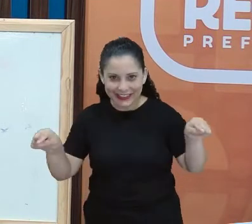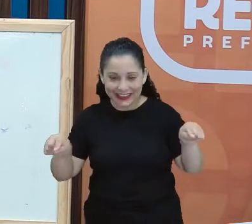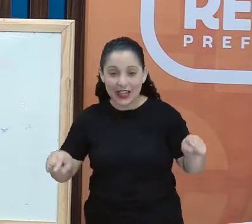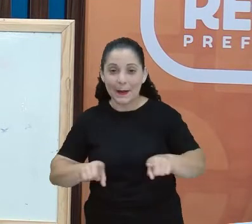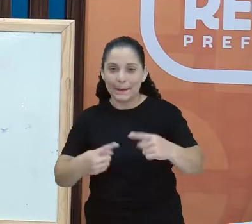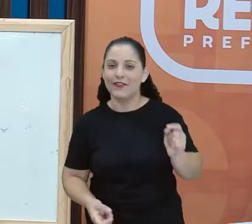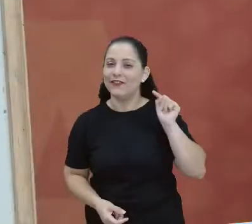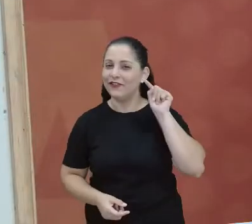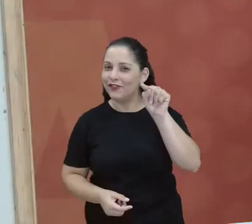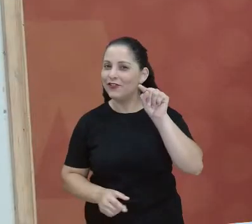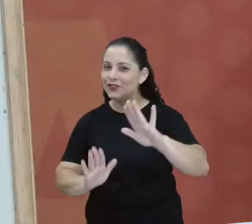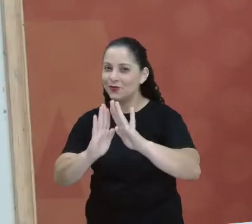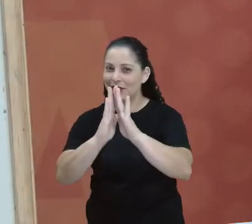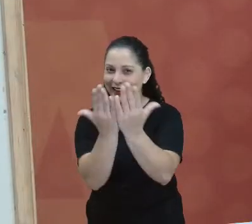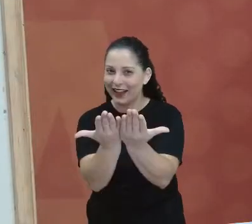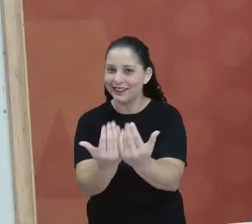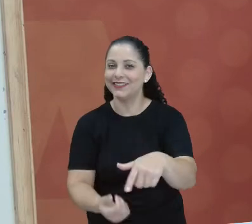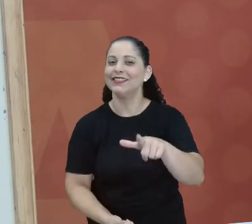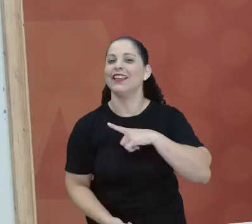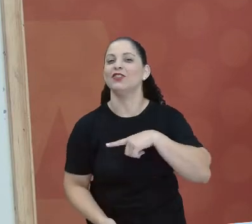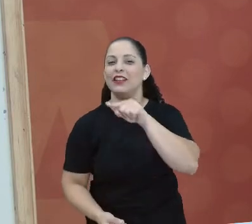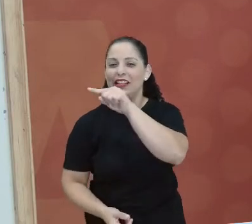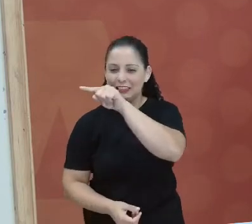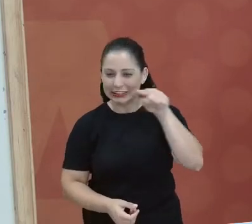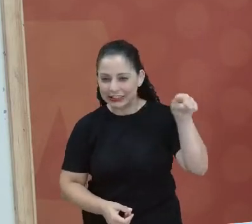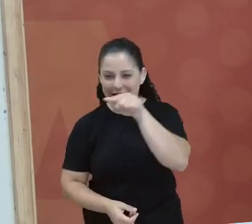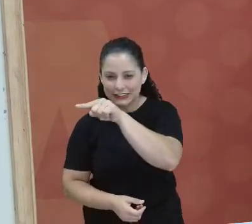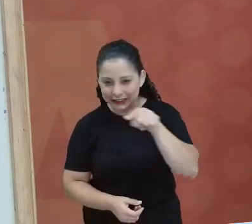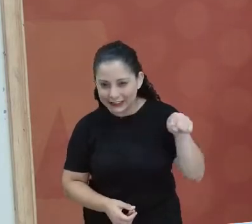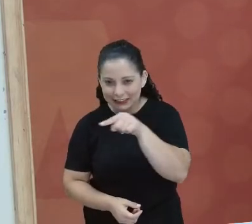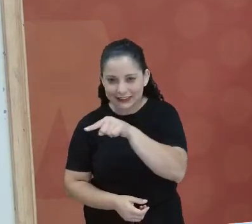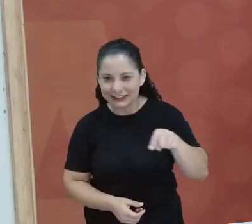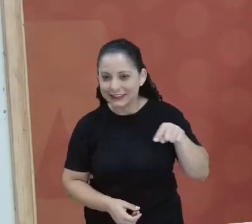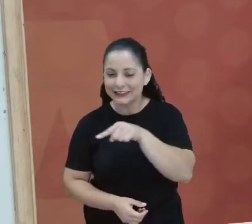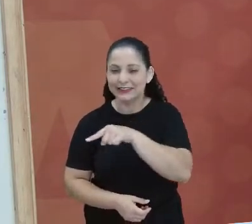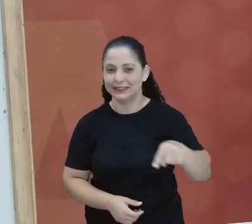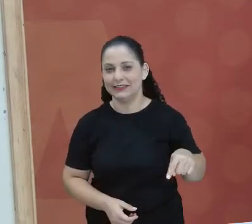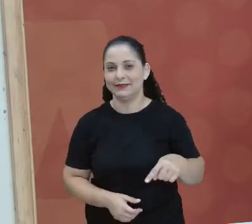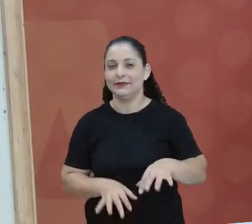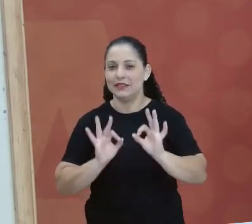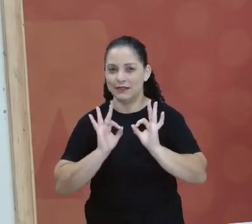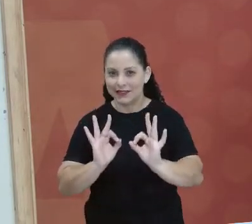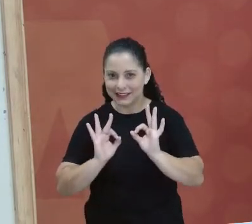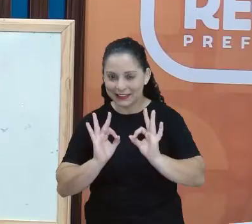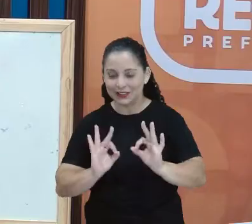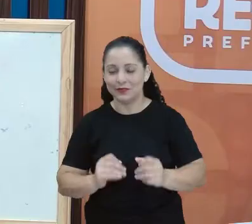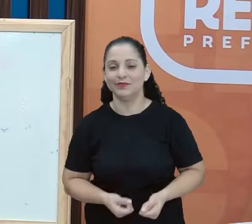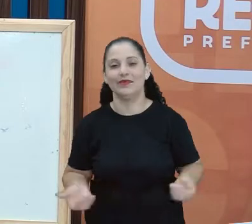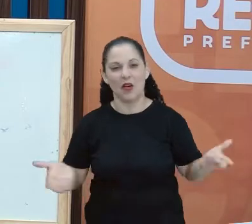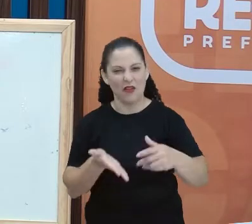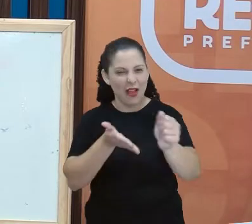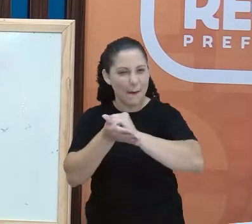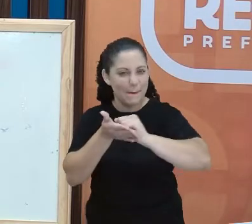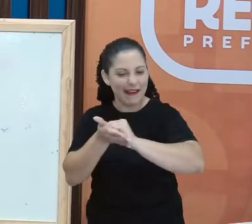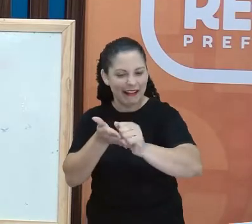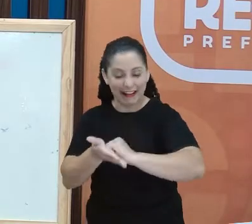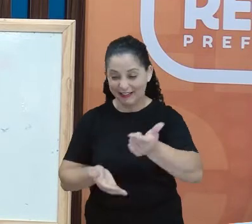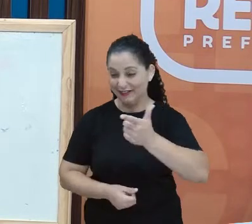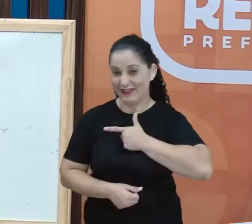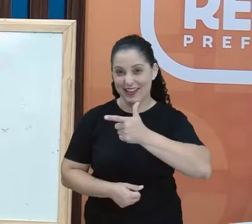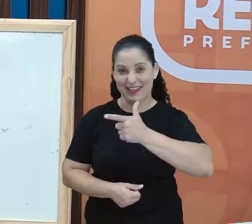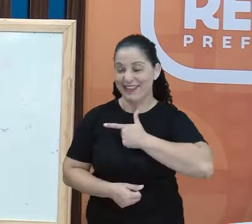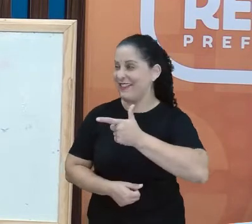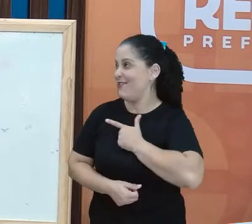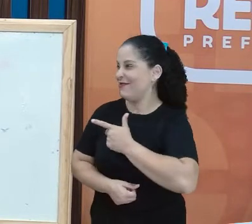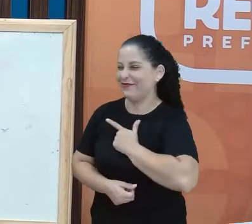caderno. Não há necessidade de descer assim como eu desci, tá? Inclusive, eu vou até apagar, que eu achei feio